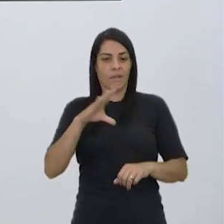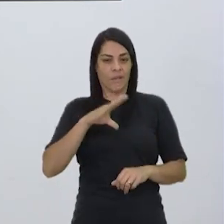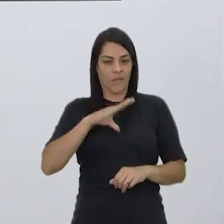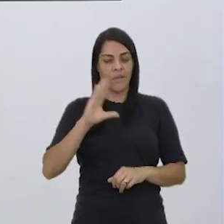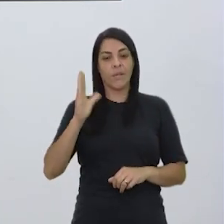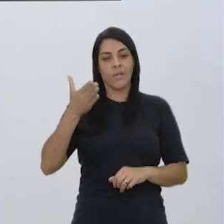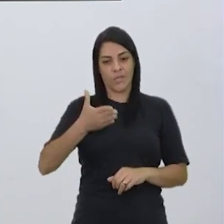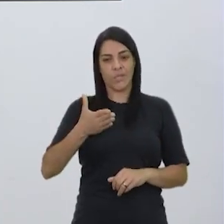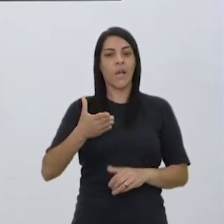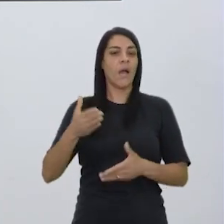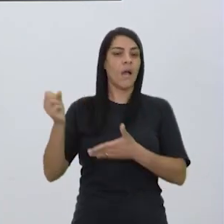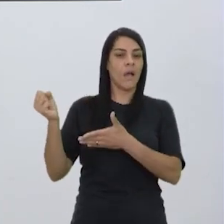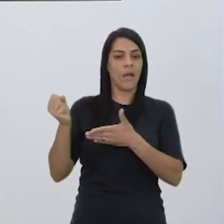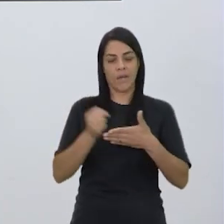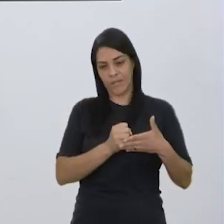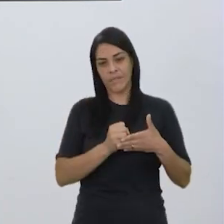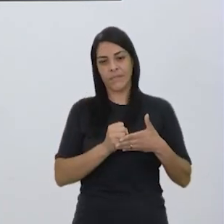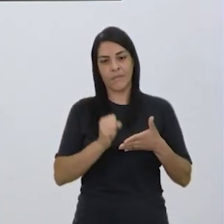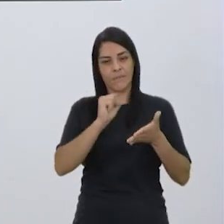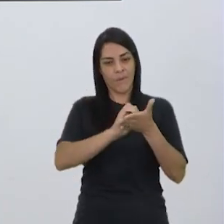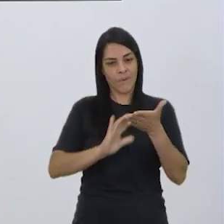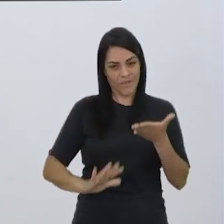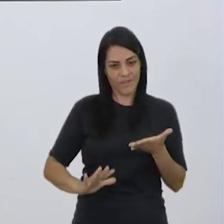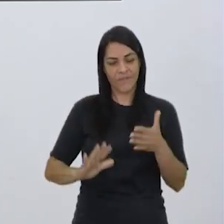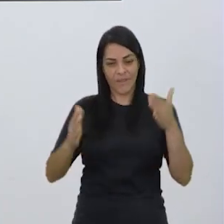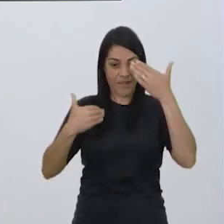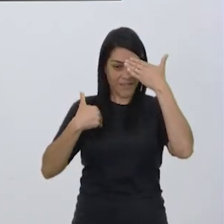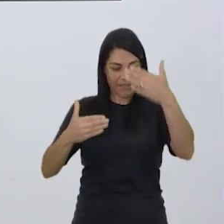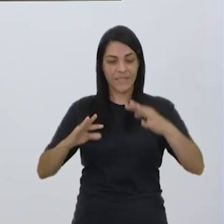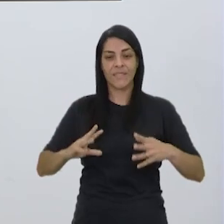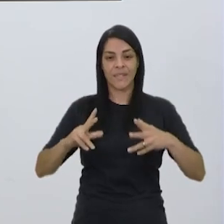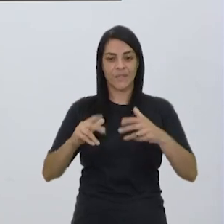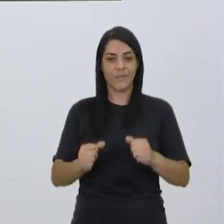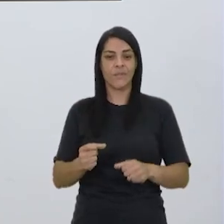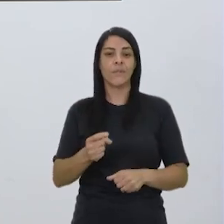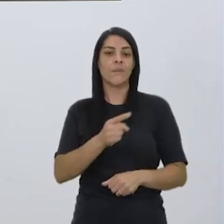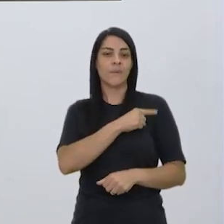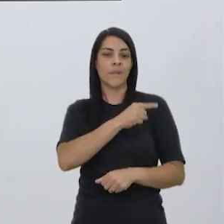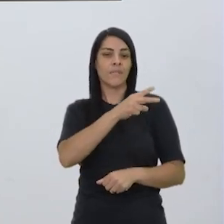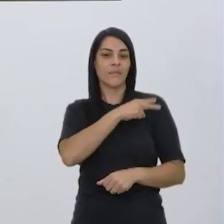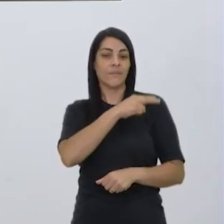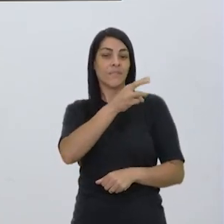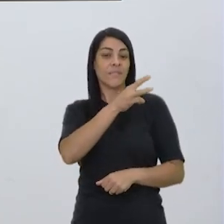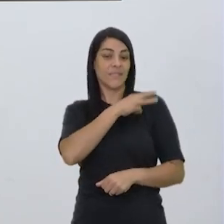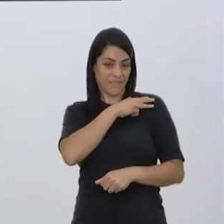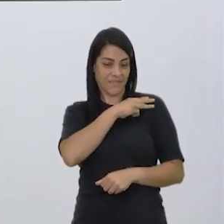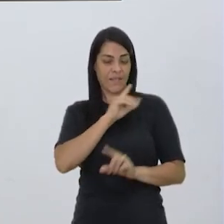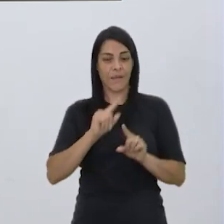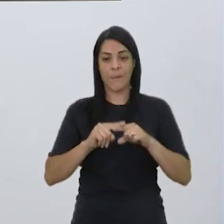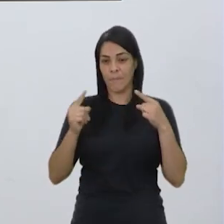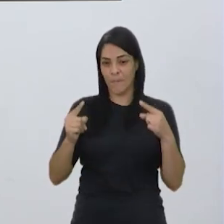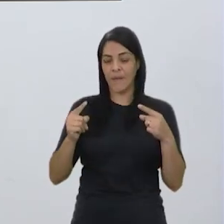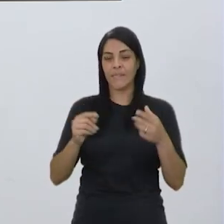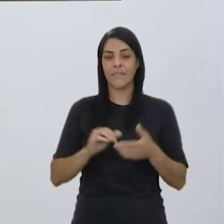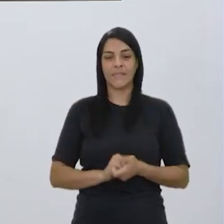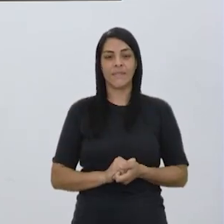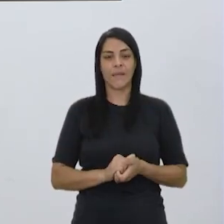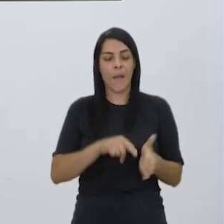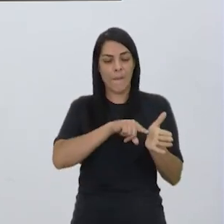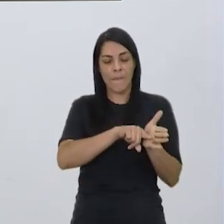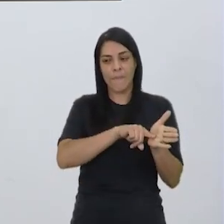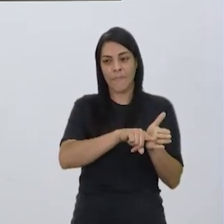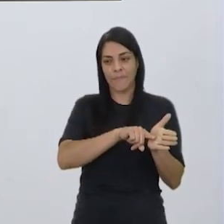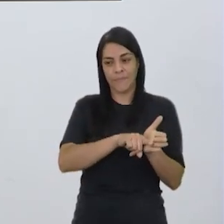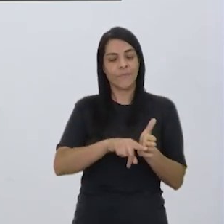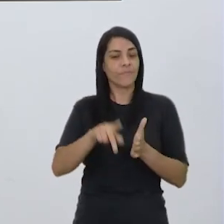de estudantes, professores que têm mandado. Eu agradeço a todos, todas as séries, Primeira, segunda e terceira. Mas vamos aí à pesquisa,